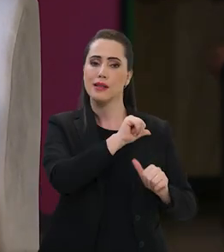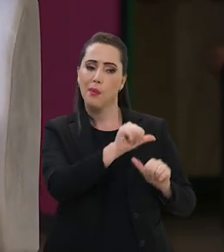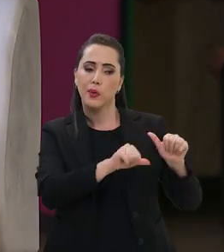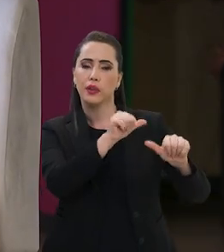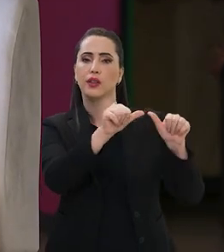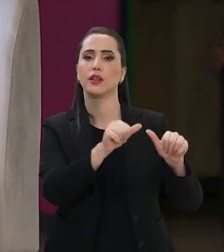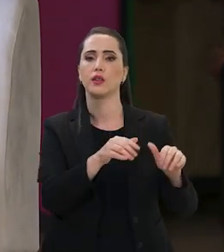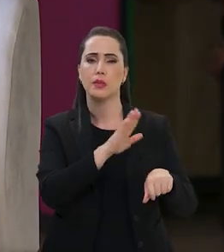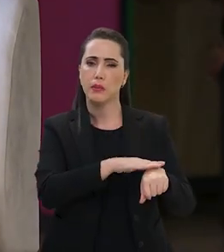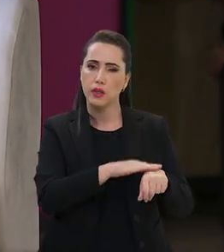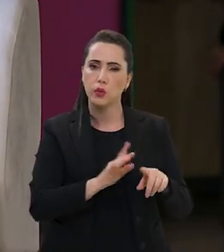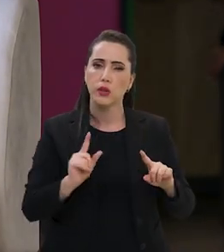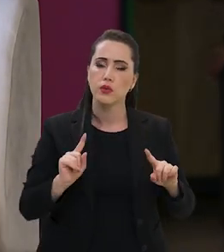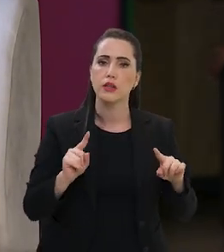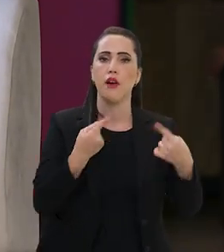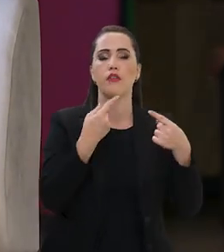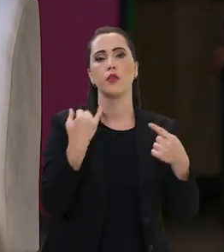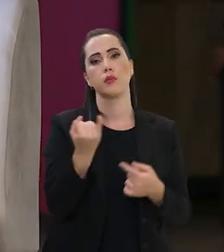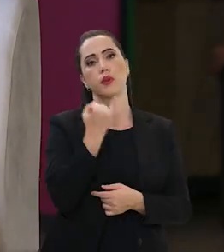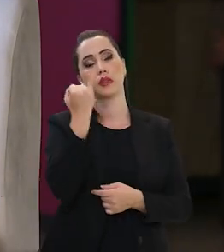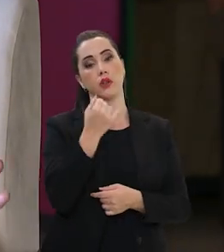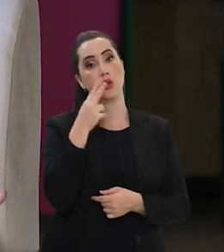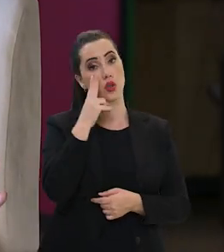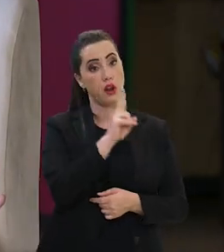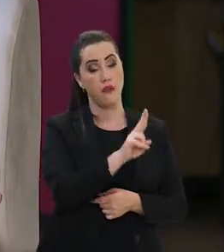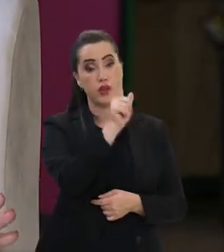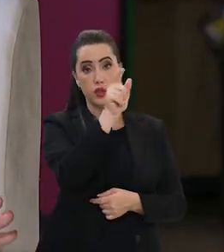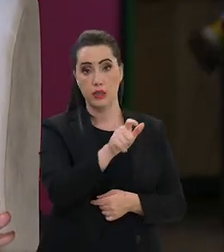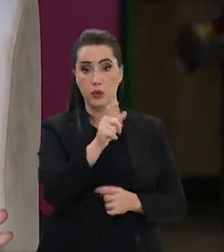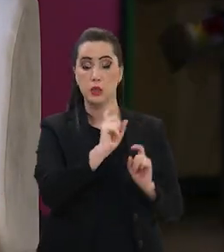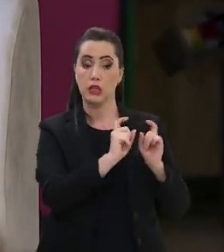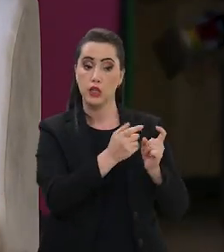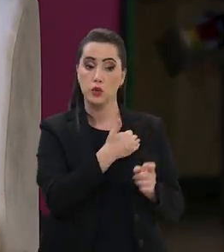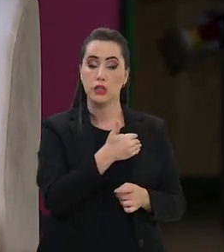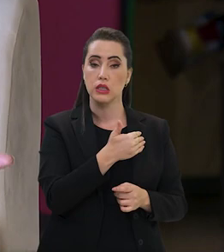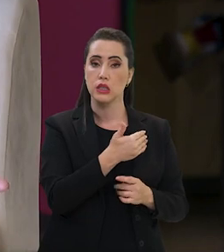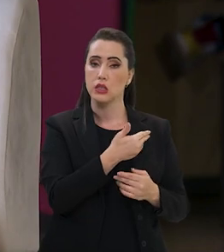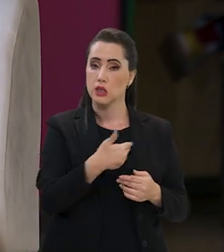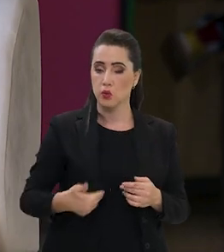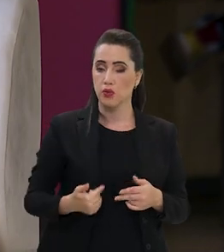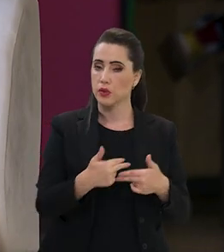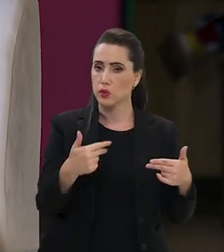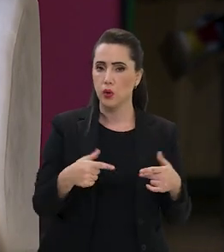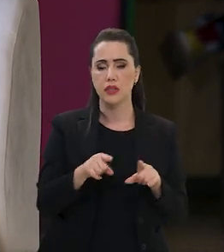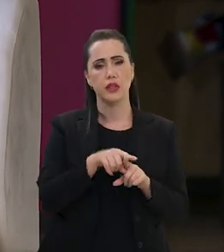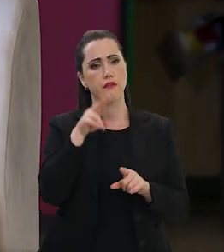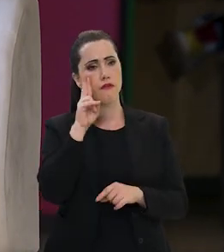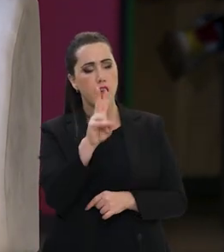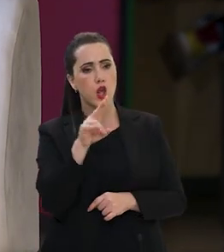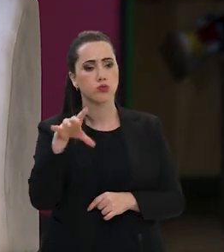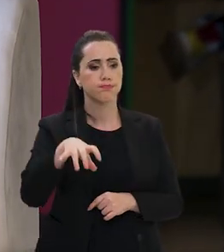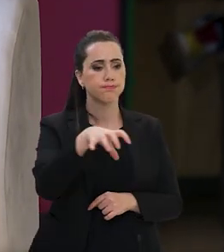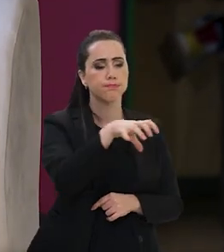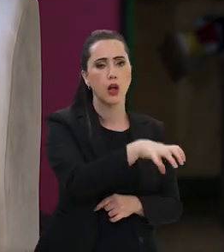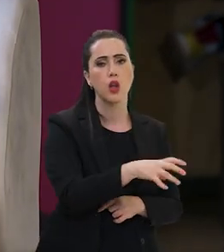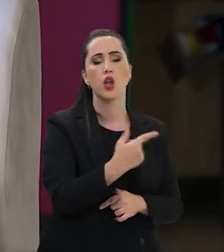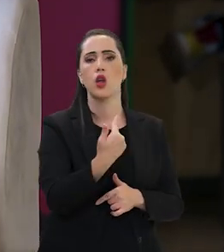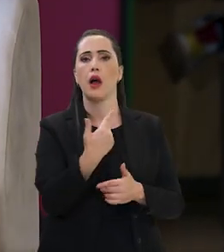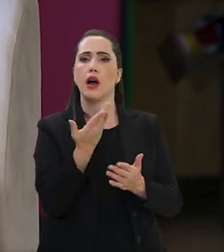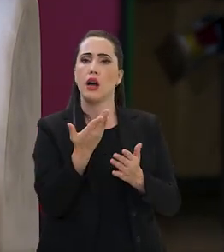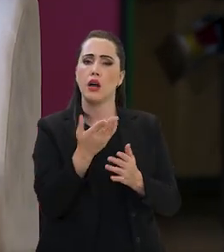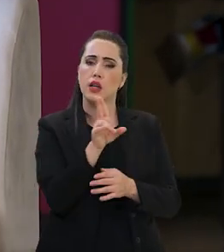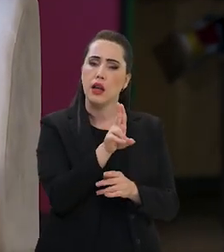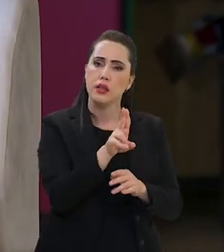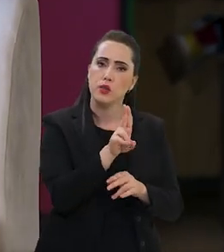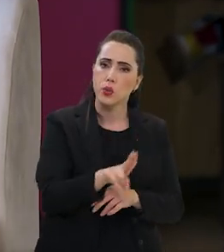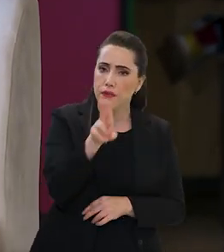o desafio é gigantesco. Vejo que os gestores públicos, a sociedade, a imprensa, a academia,